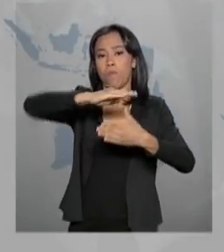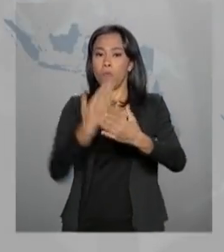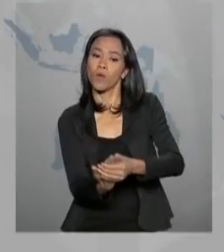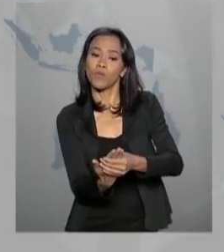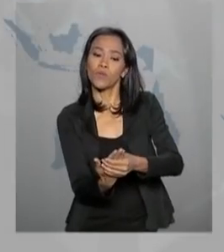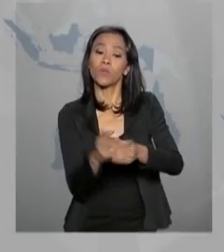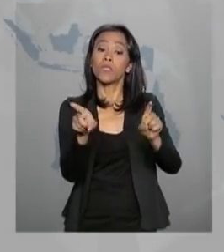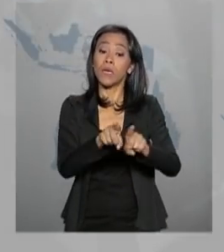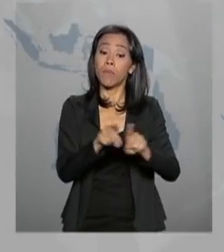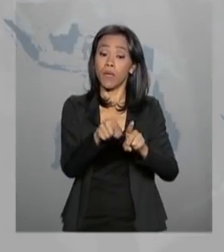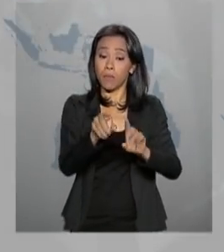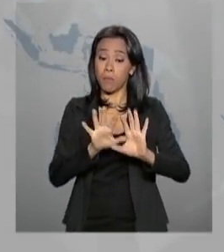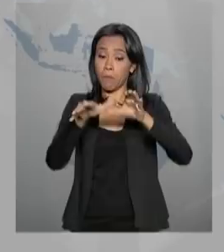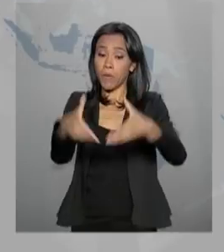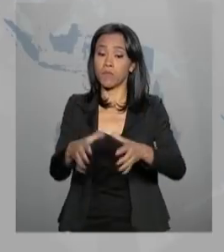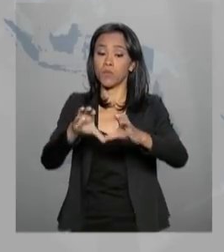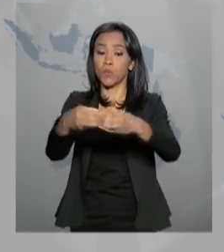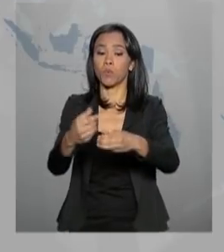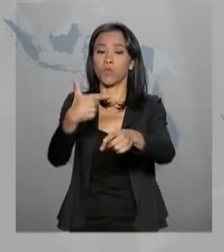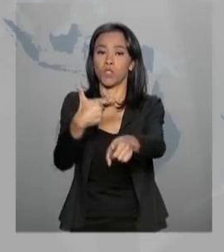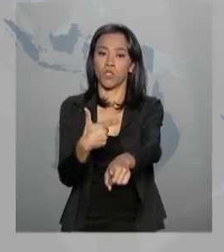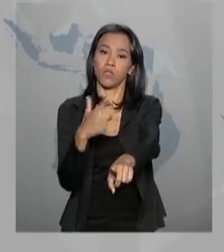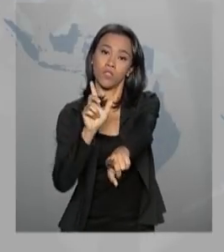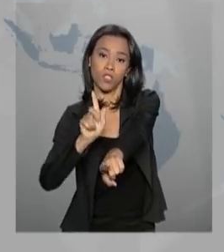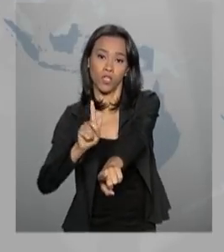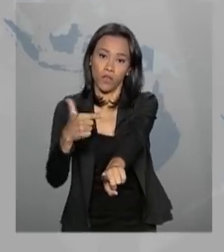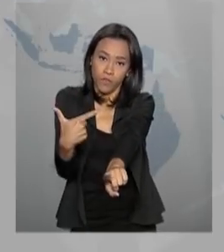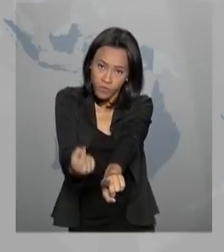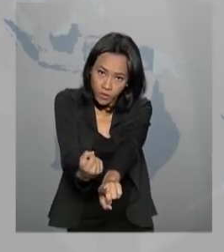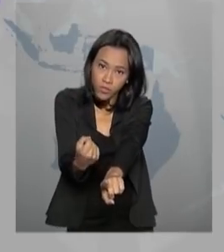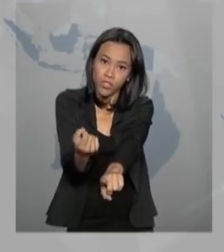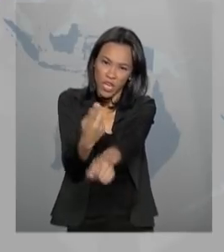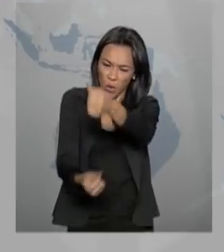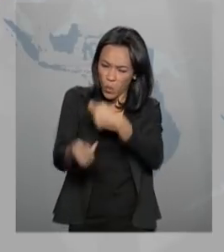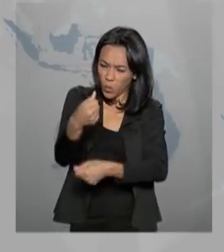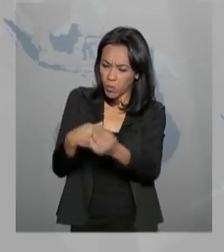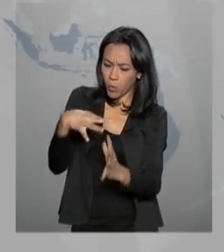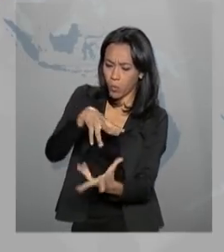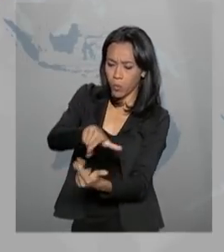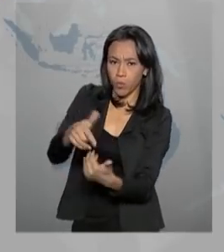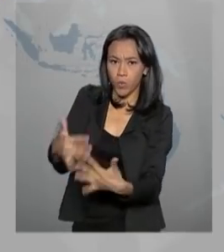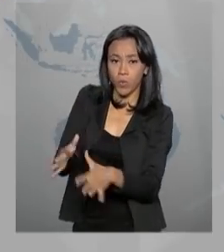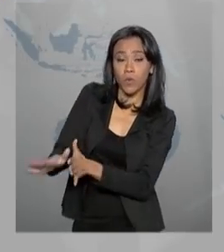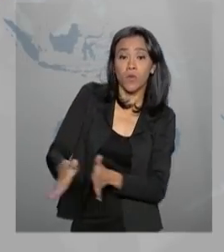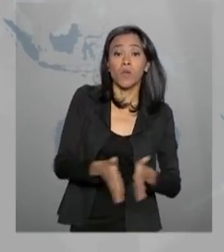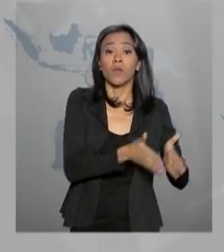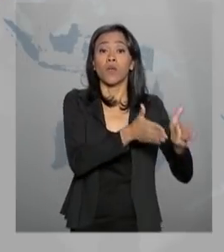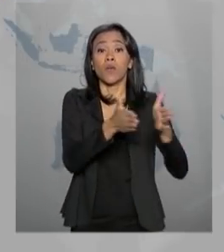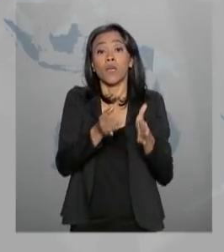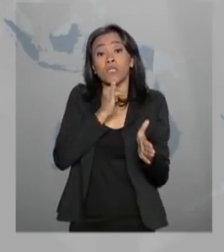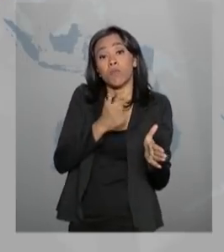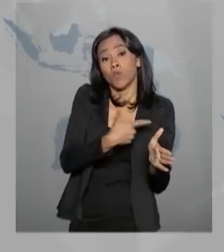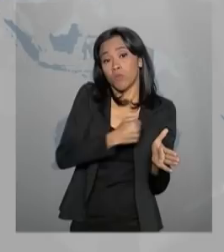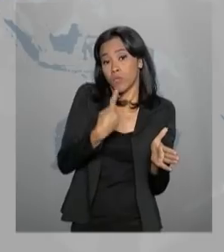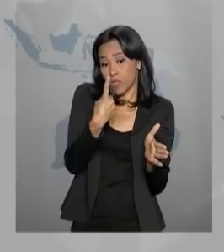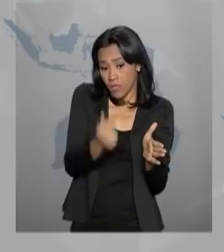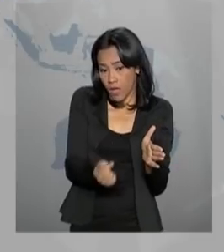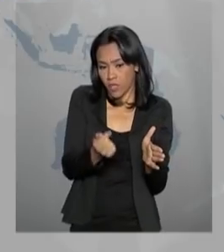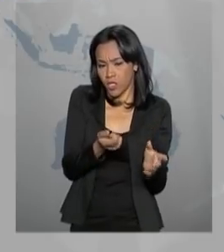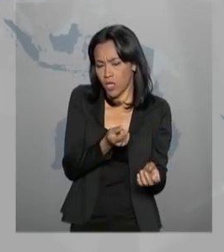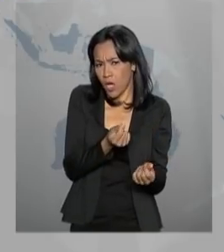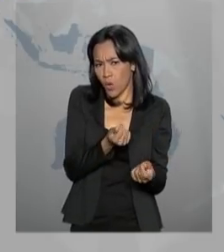G20, grupo das maiores economias do mundo. Em 2017, por exemplo, a economia portenha